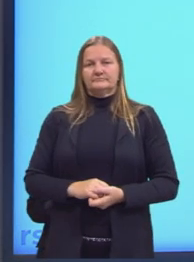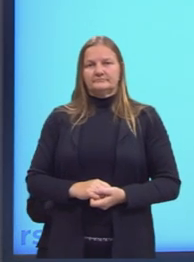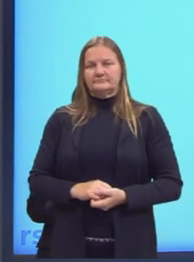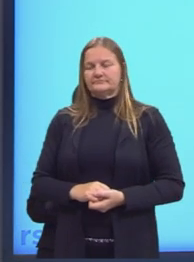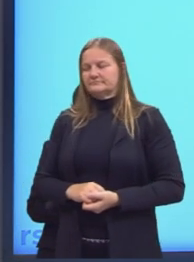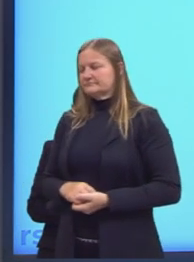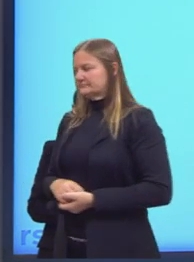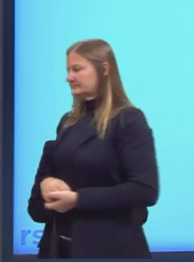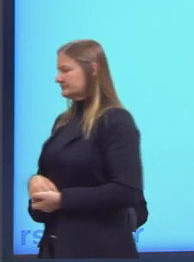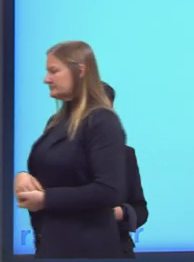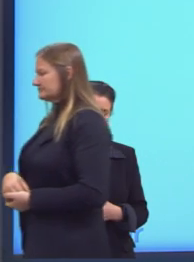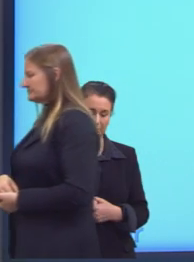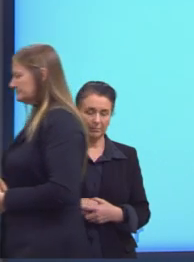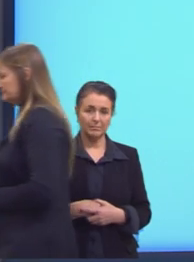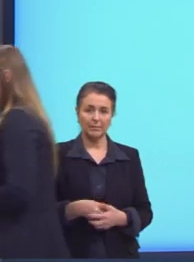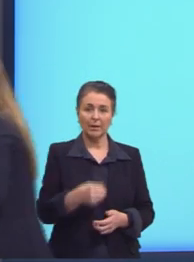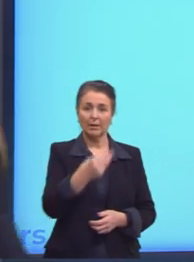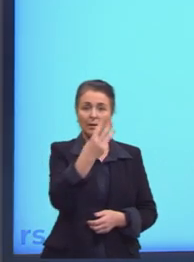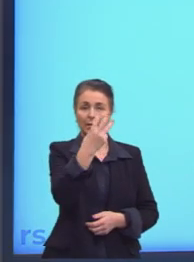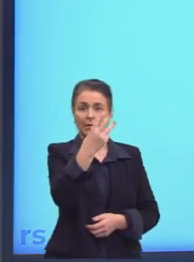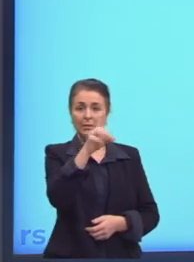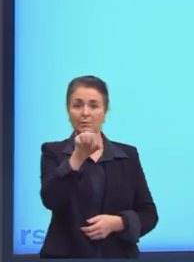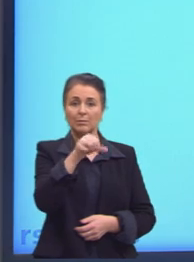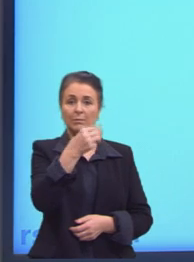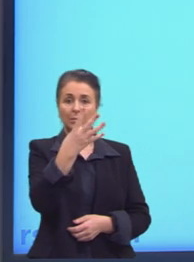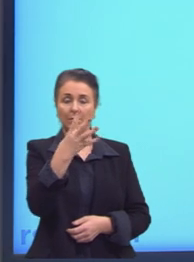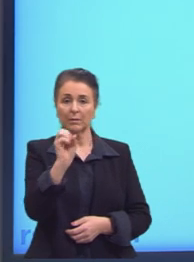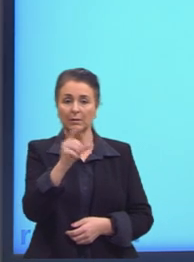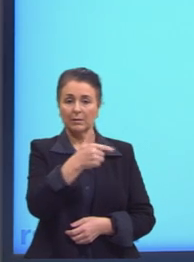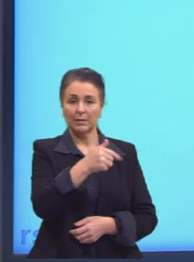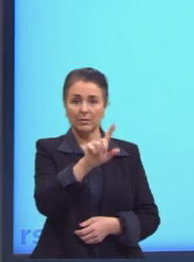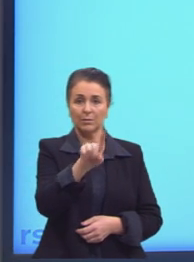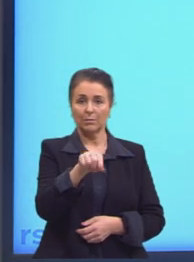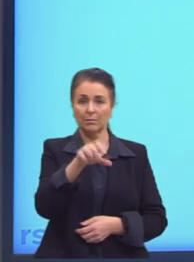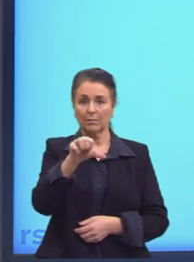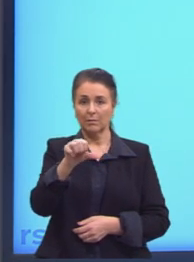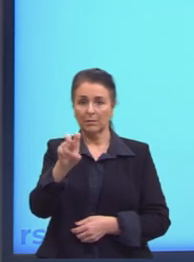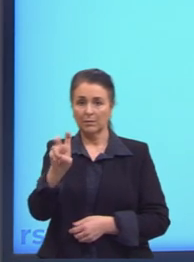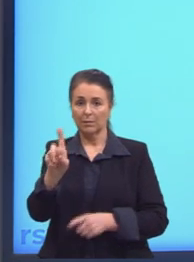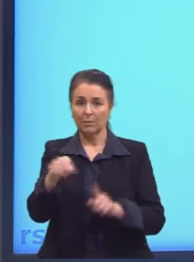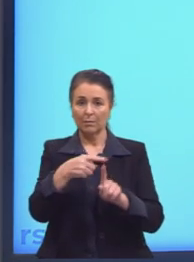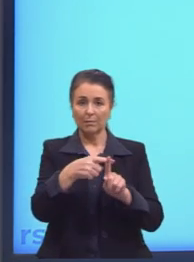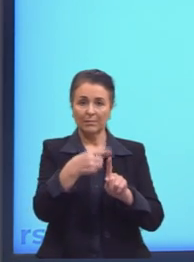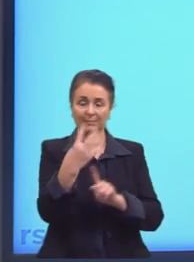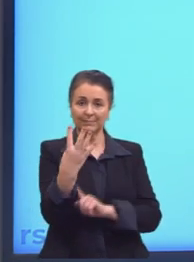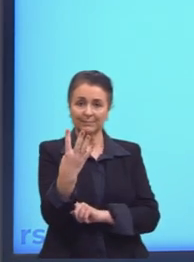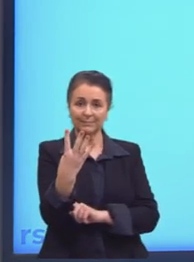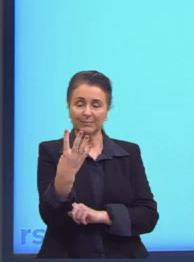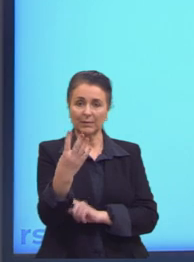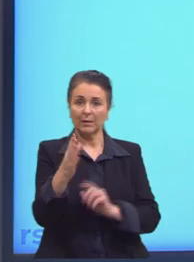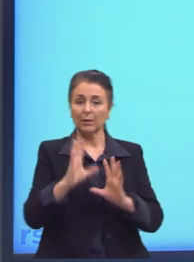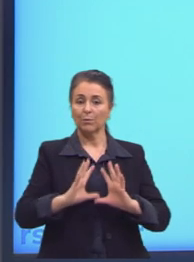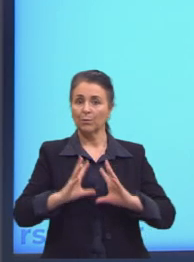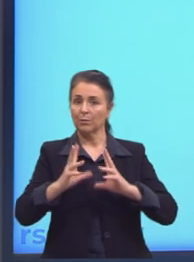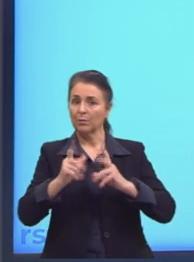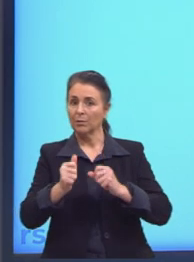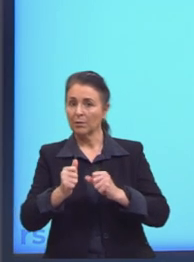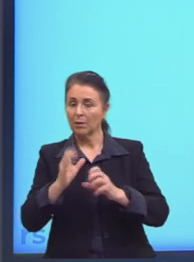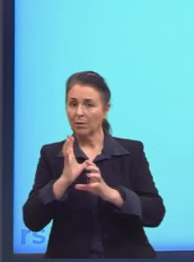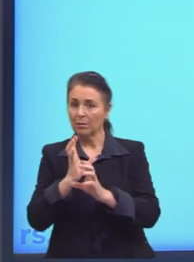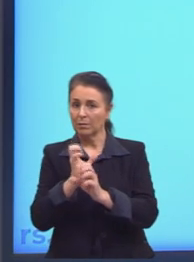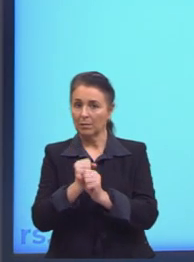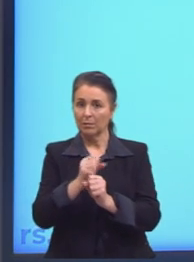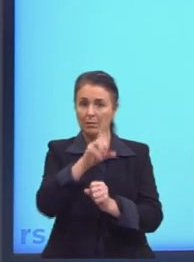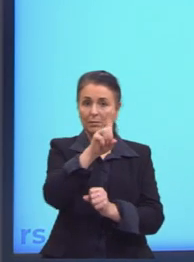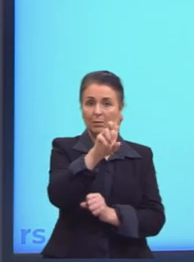Três com 40, mais sete com 95, mais quatro. Então, o custo total seria de